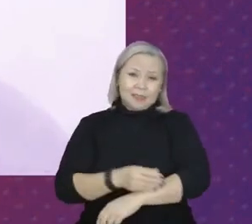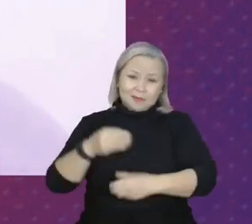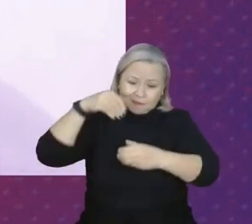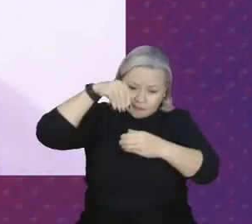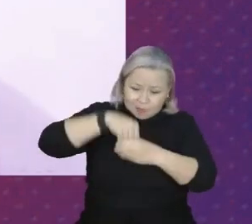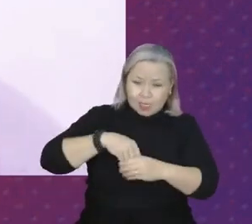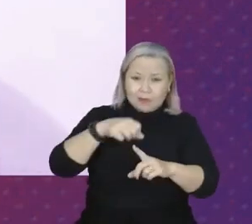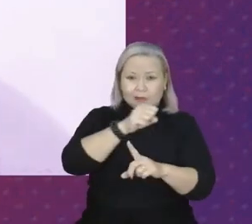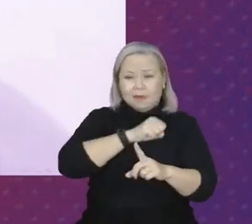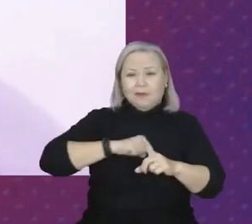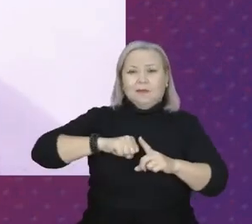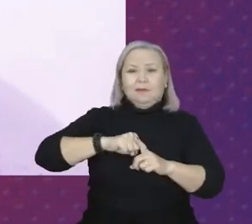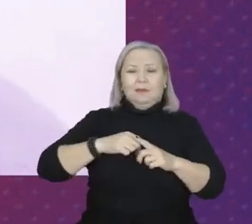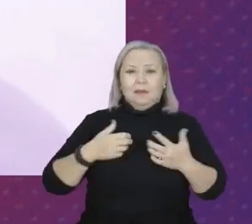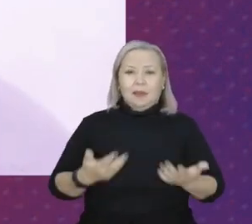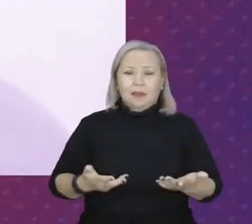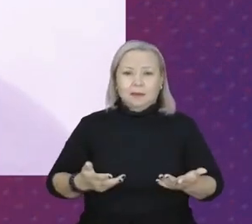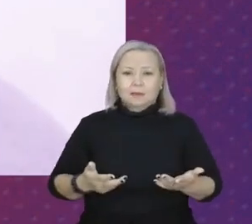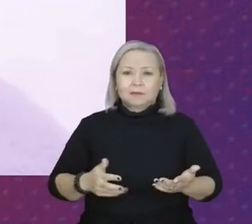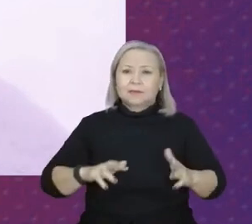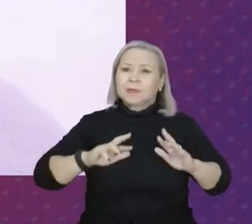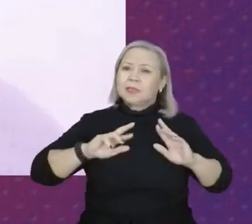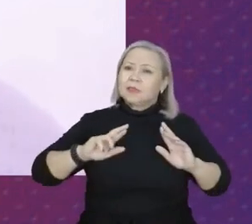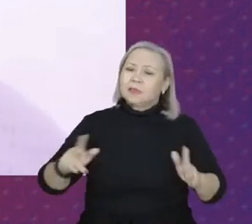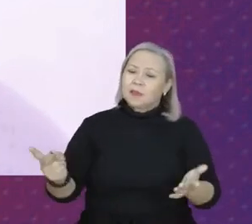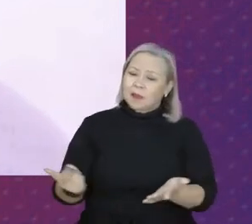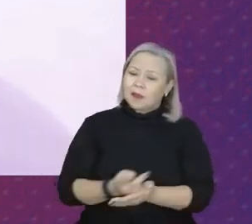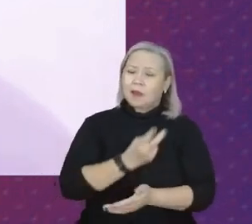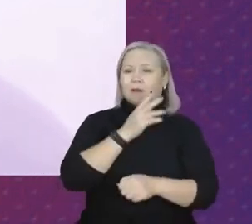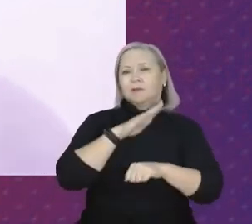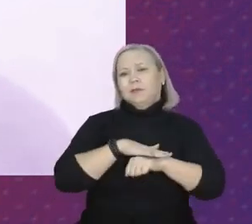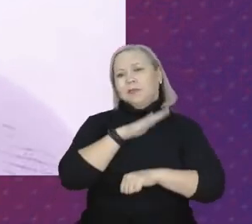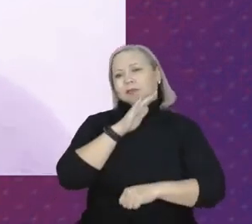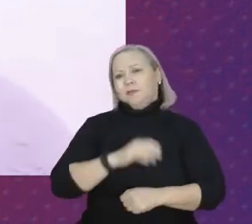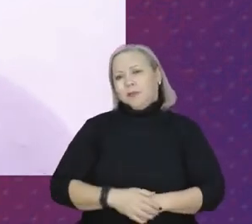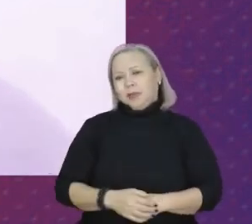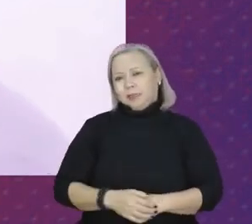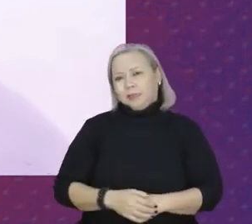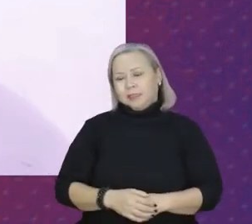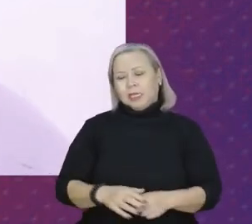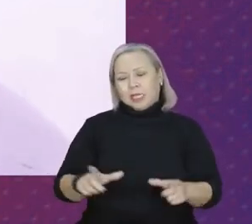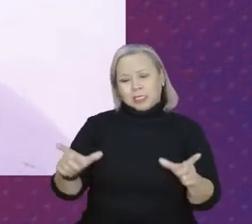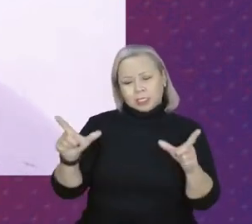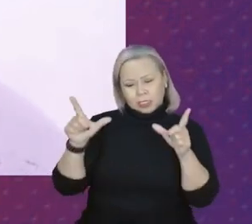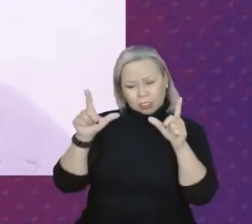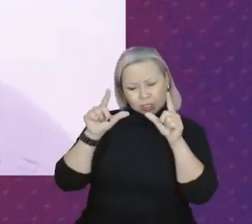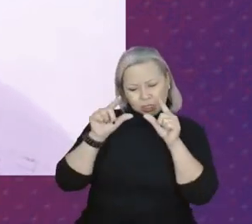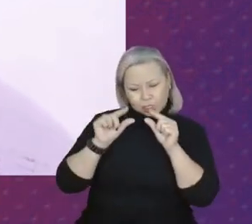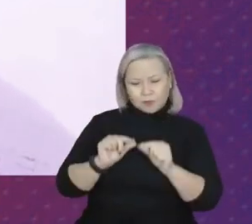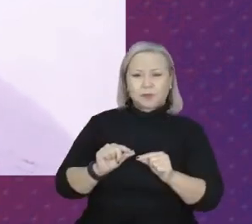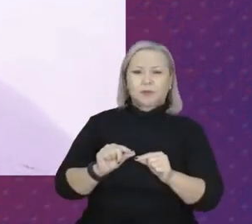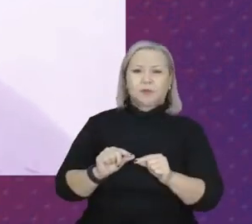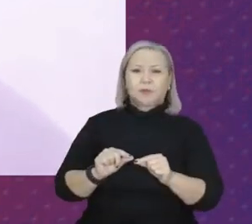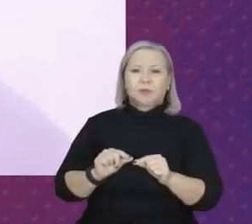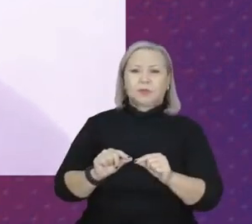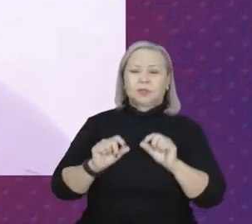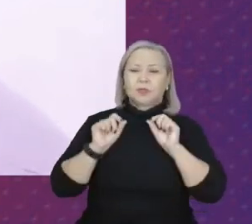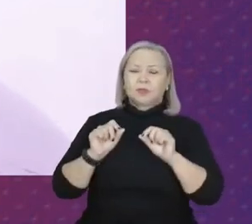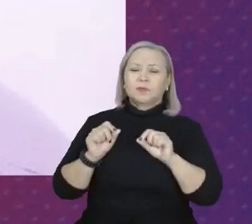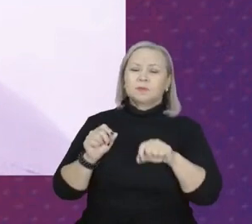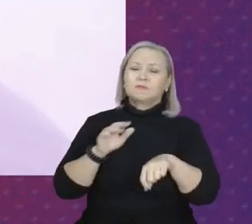não aconteça mais, com que ele diminua no seu